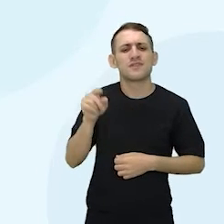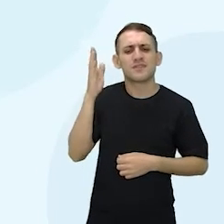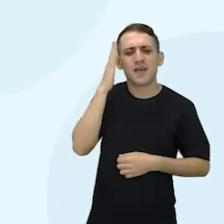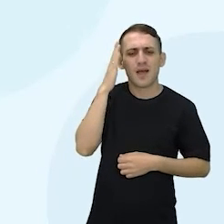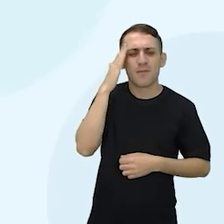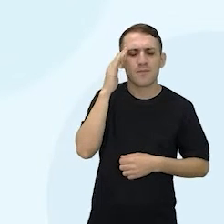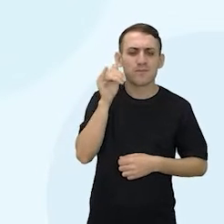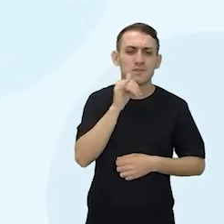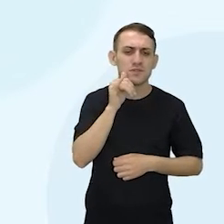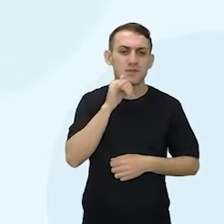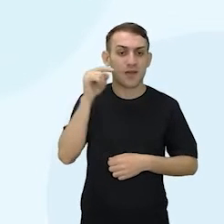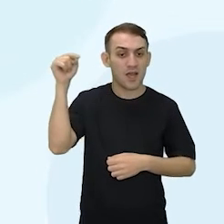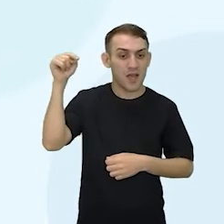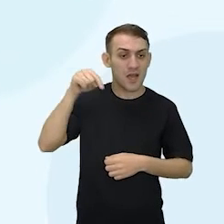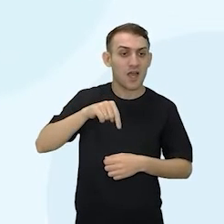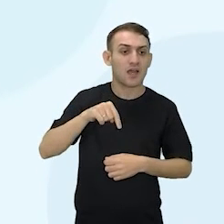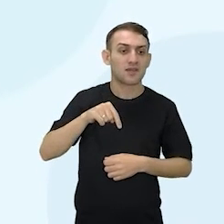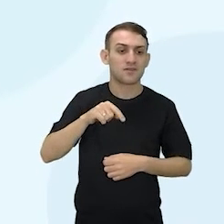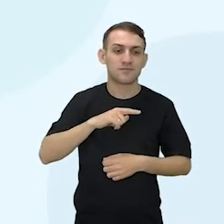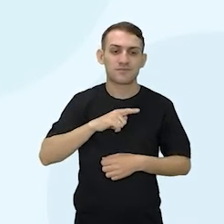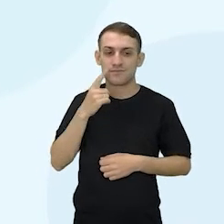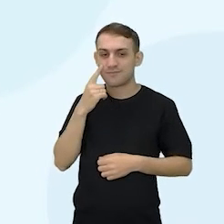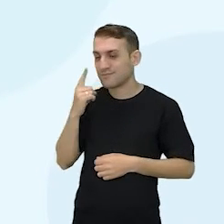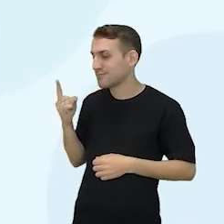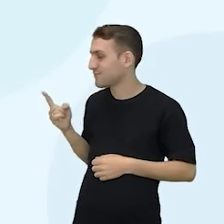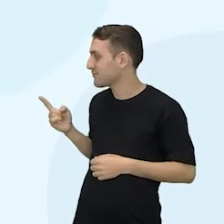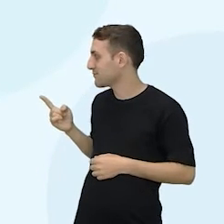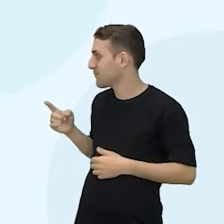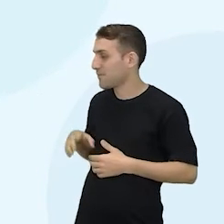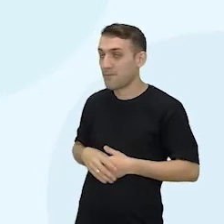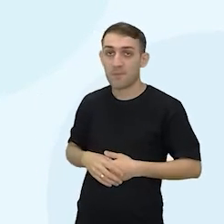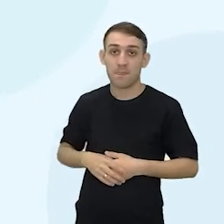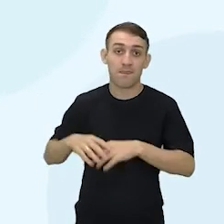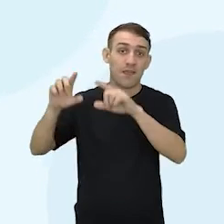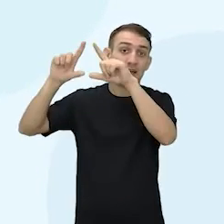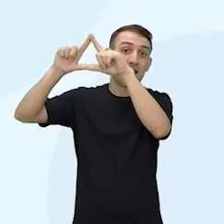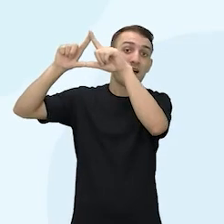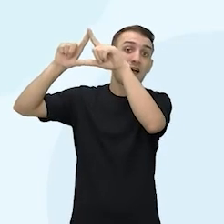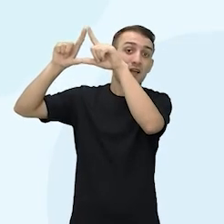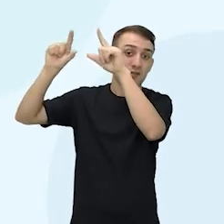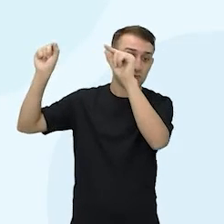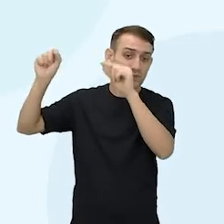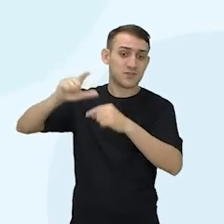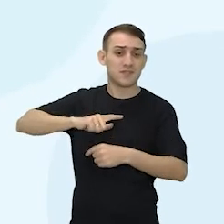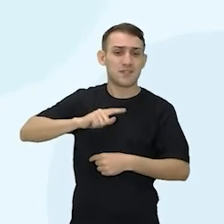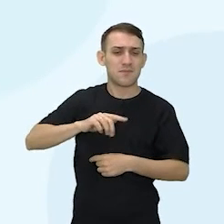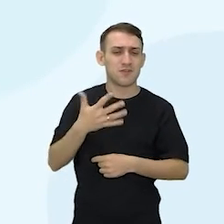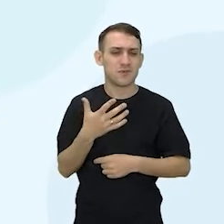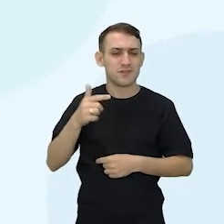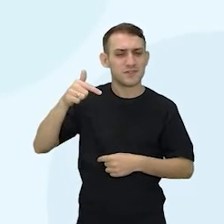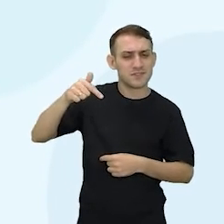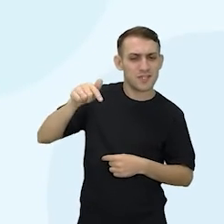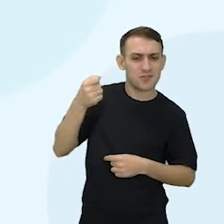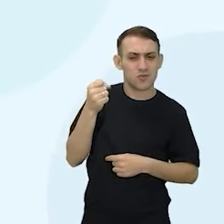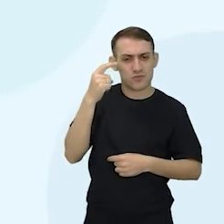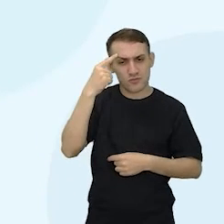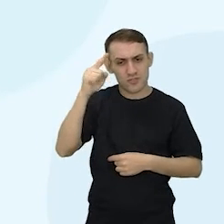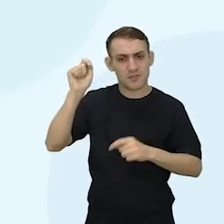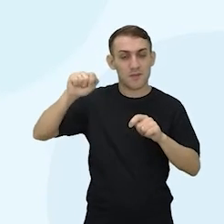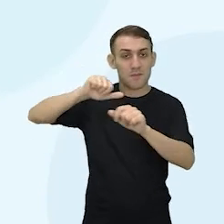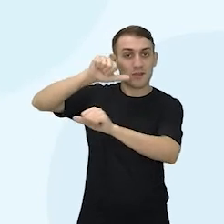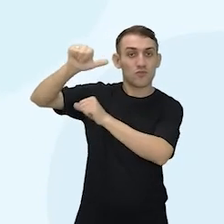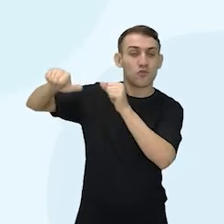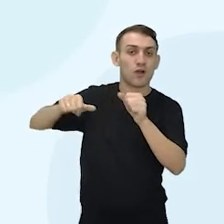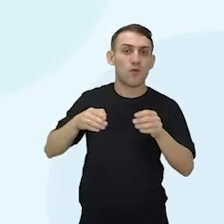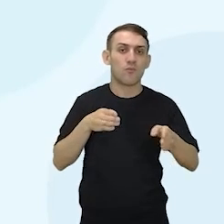sabia, e aqui embaixo acho que já vai aparecer, que a lua, ela leva em média de sete a oito dias para trocar de